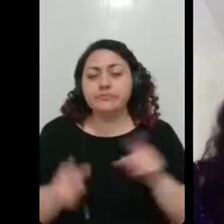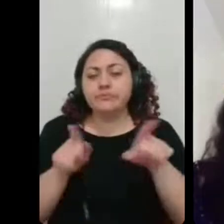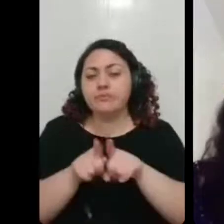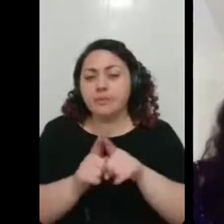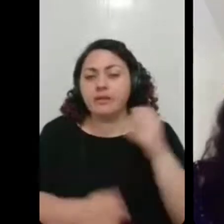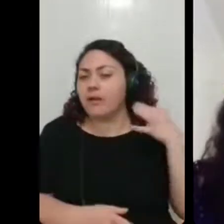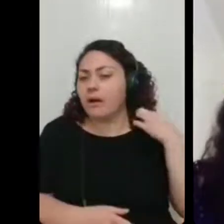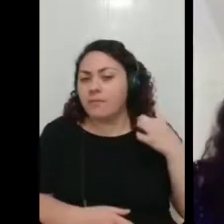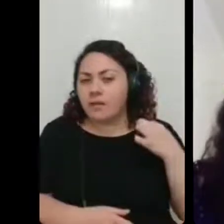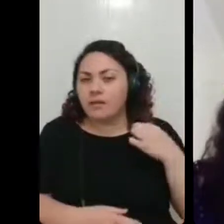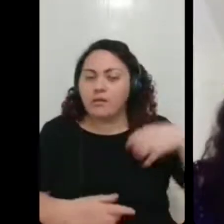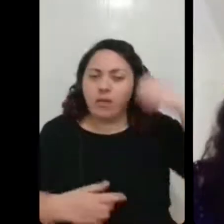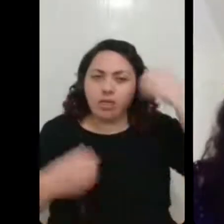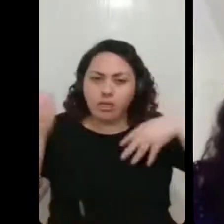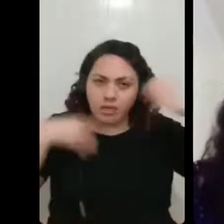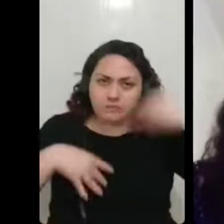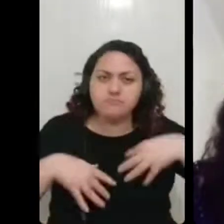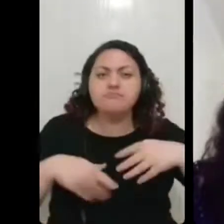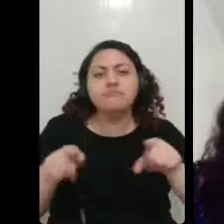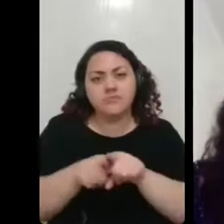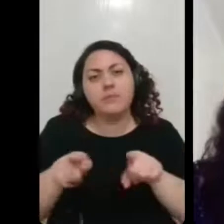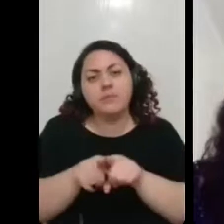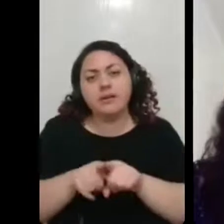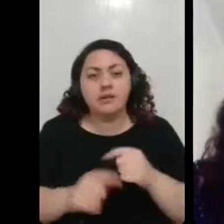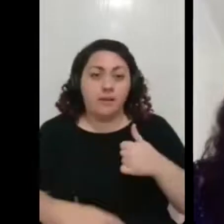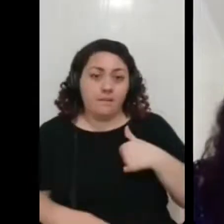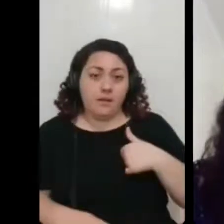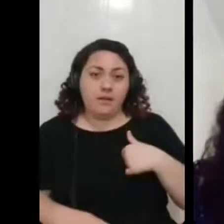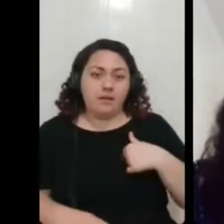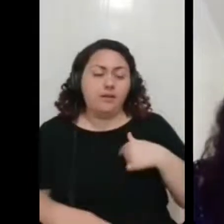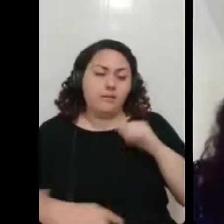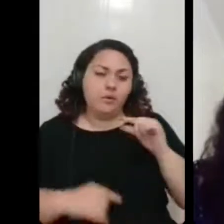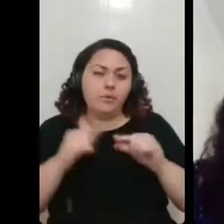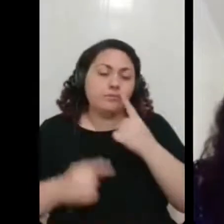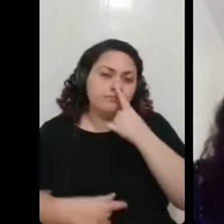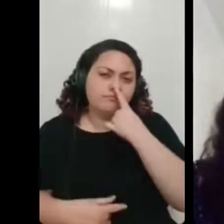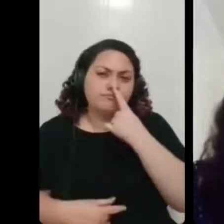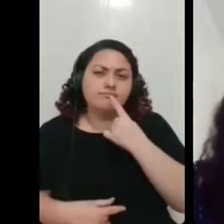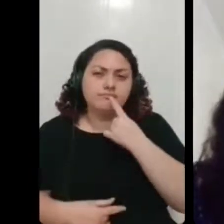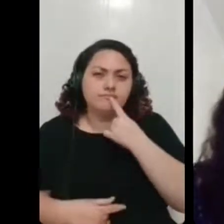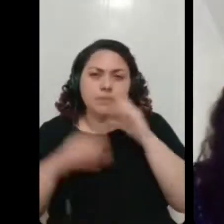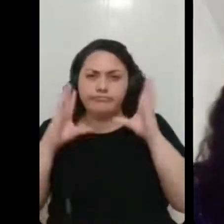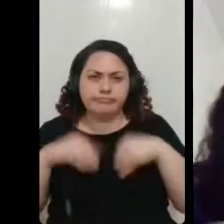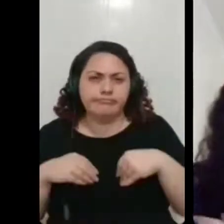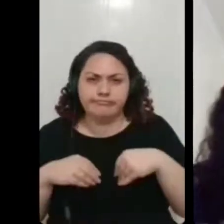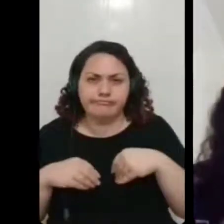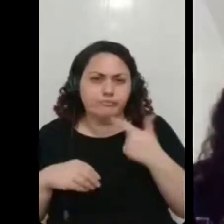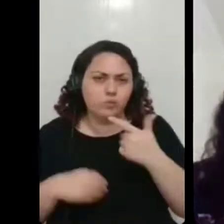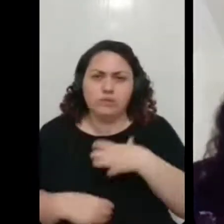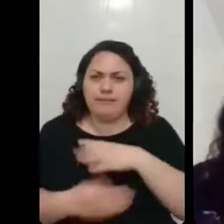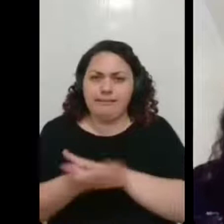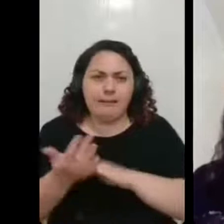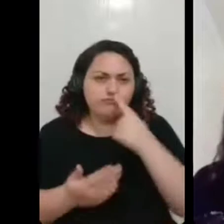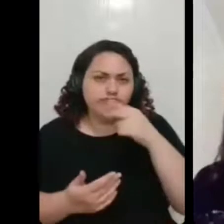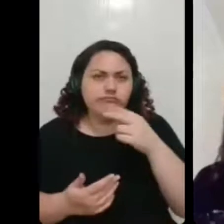pessoas têm também, aos poucos o meu olfato, meu paladar, corão voltando. Mas tem também a questão que, às vezes, chega